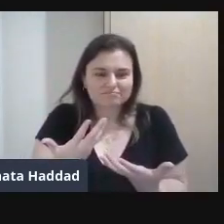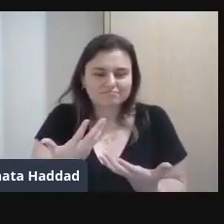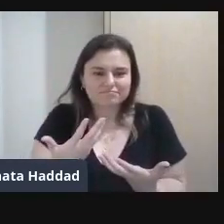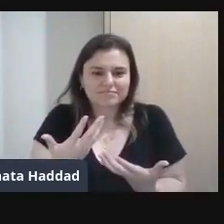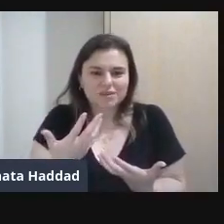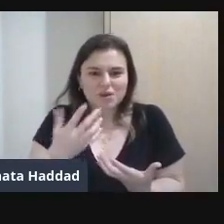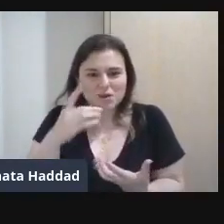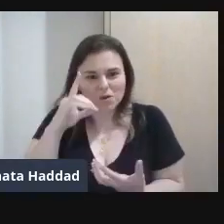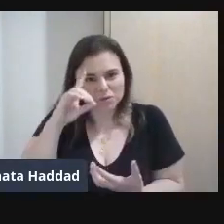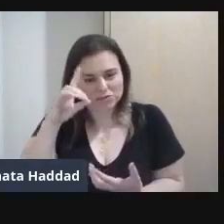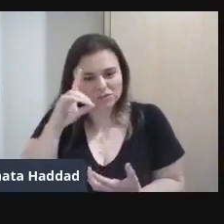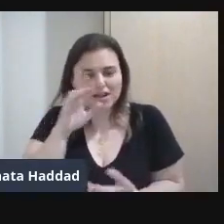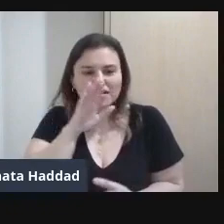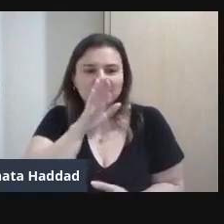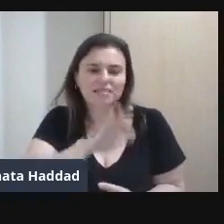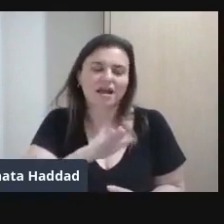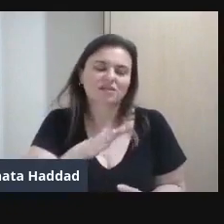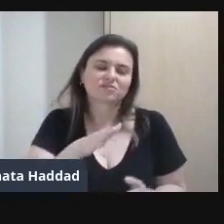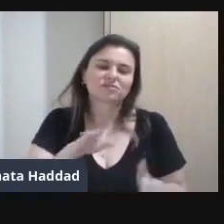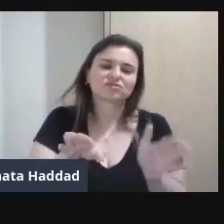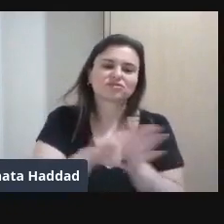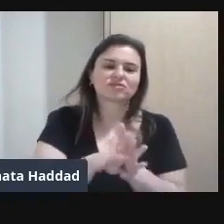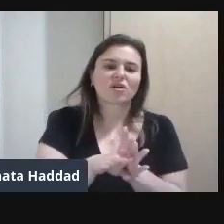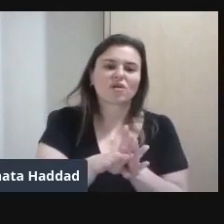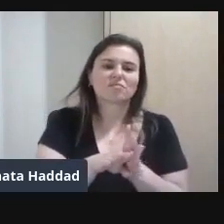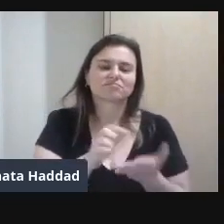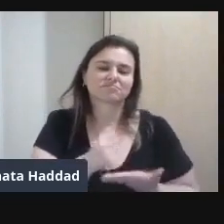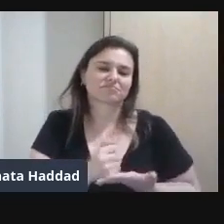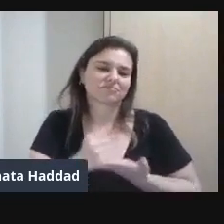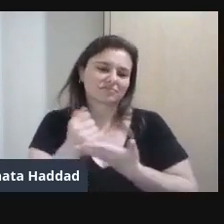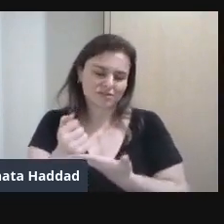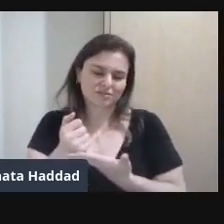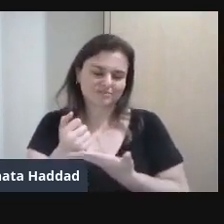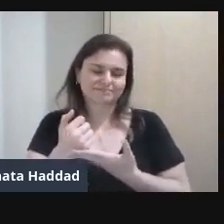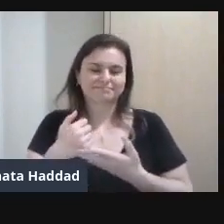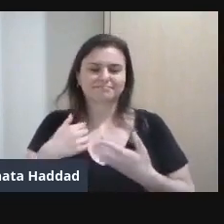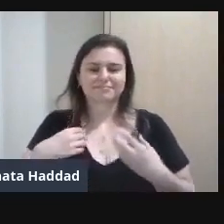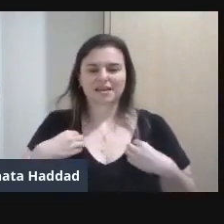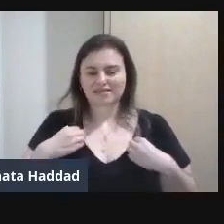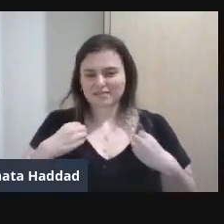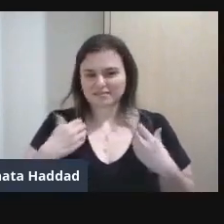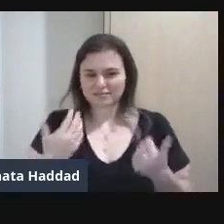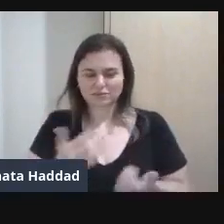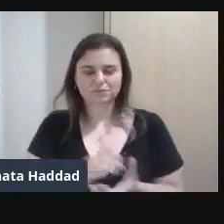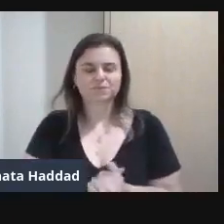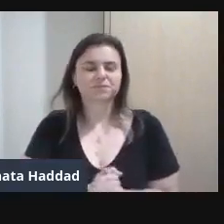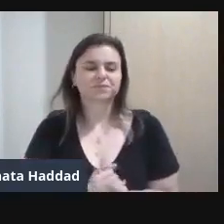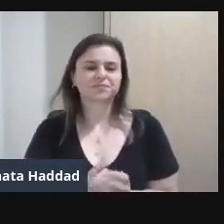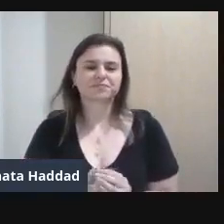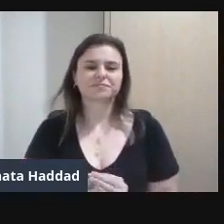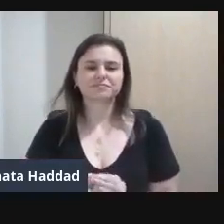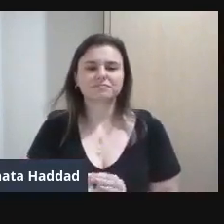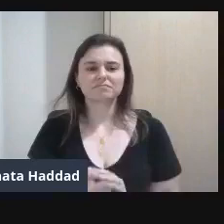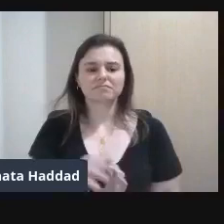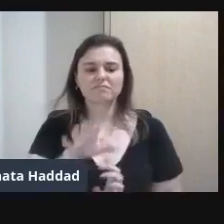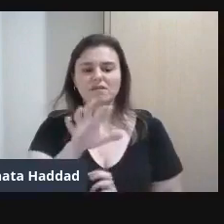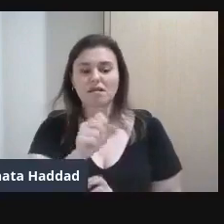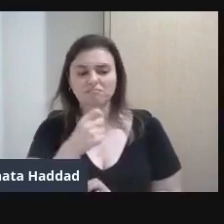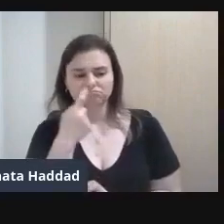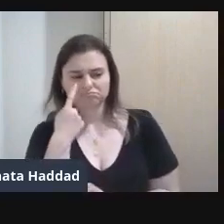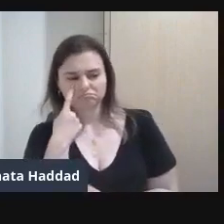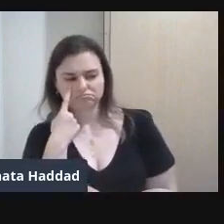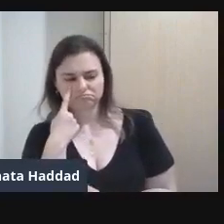tarde Ele chegou E trouxe Para ela Um corte De tecido Ela pegou Olhou